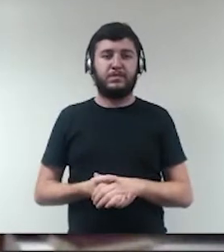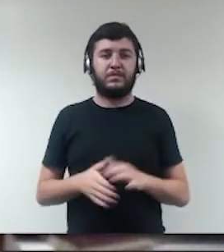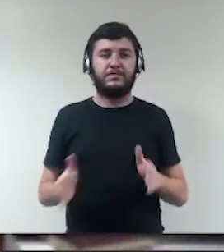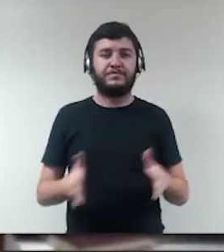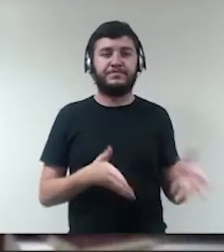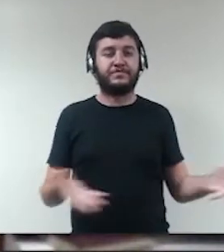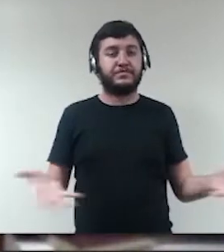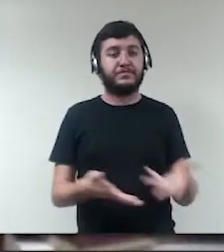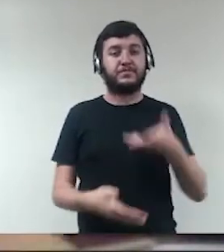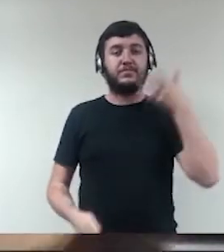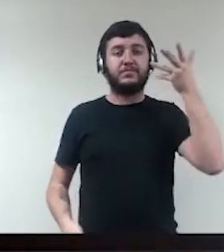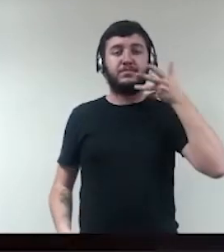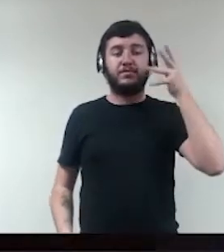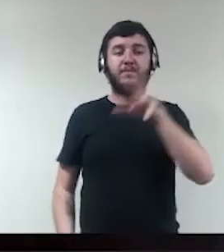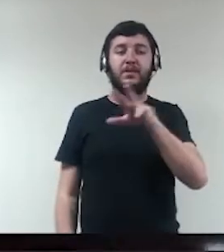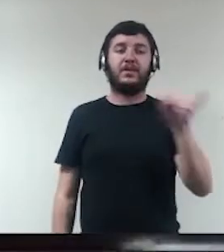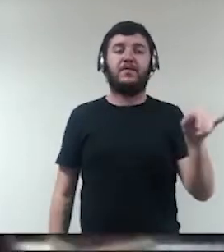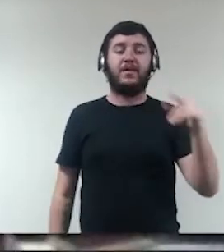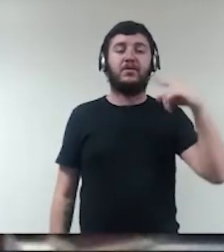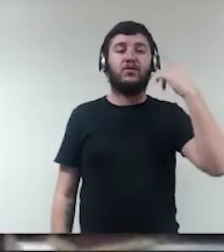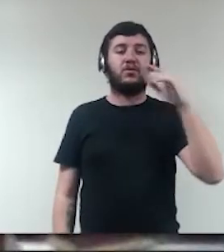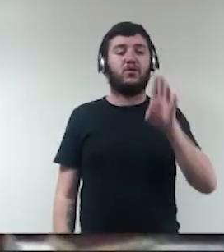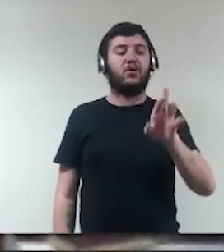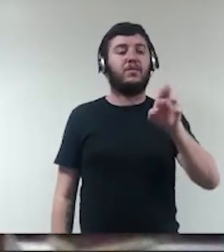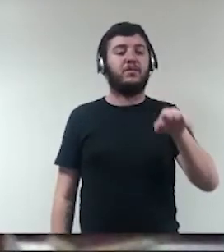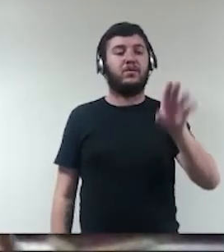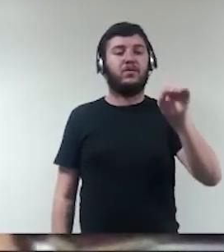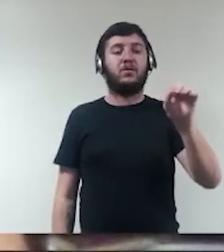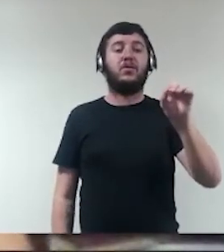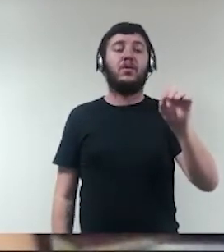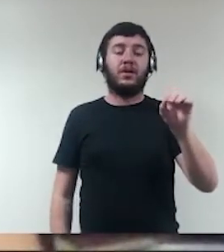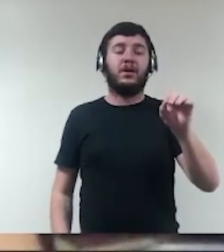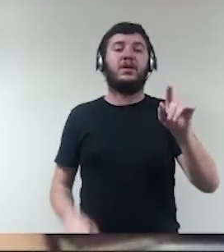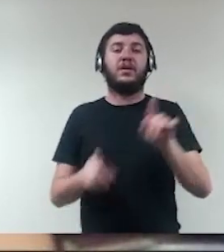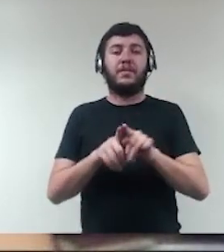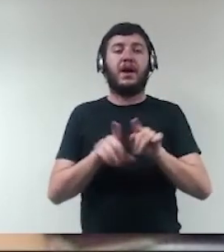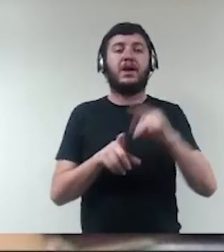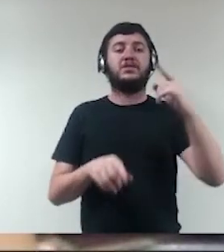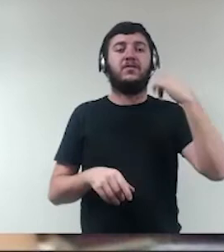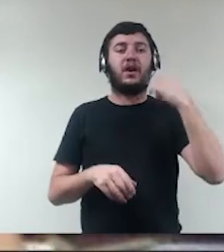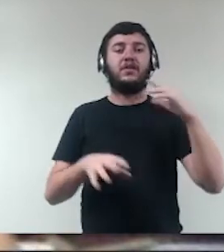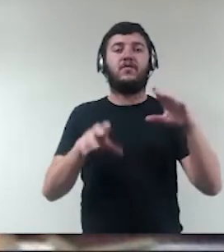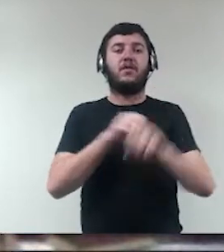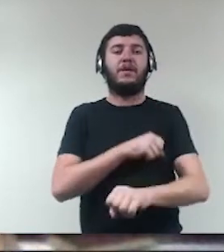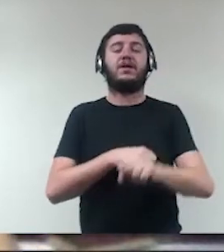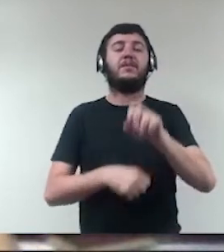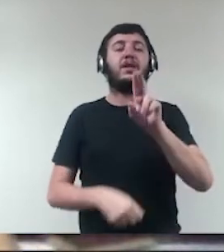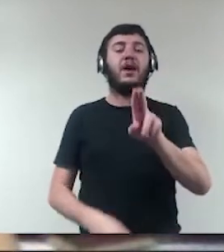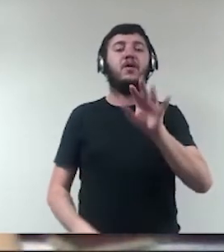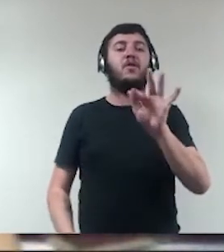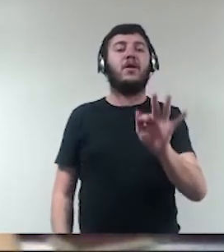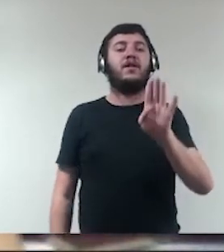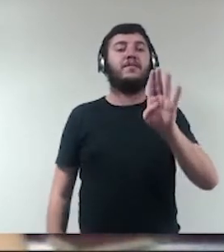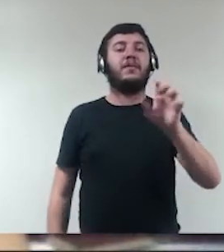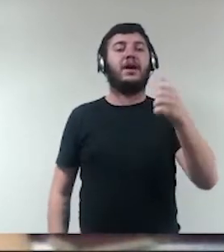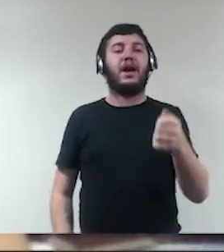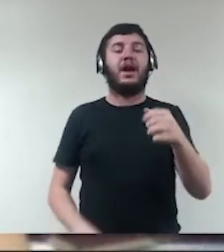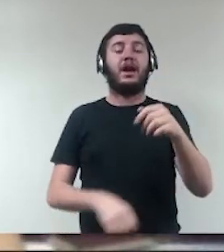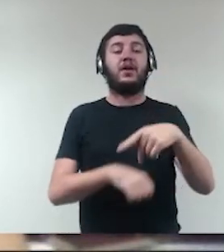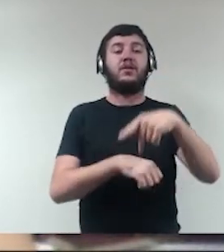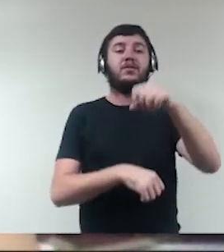Vou passar a palavra aqui para o doutor Bruno Brasil, advogado formado pela Universidade Federal da Bahia, com especialização em direito